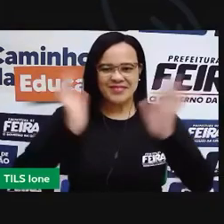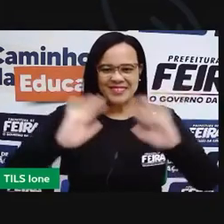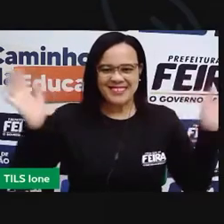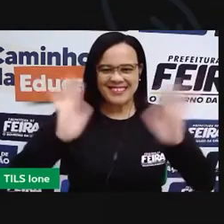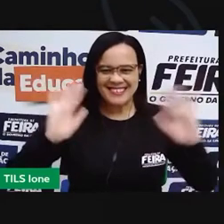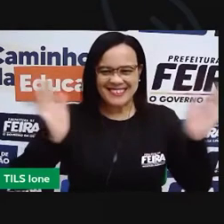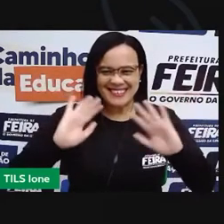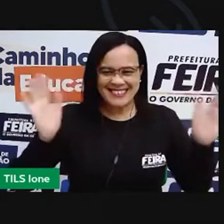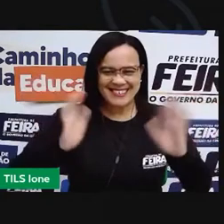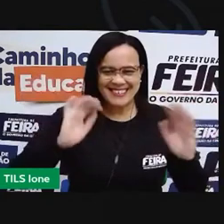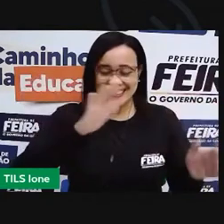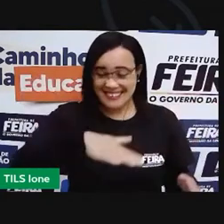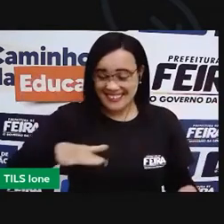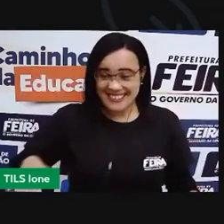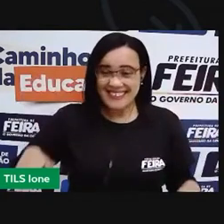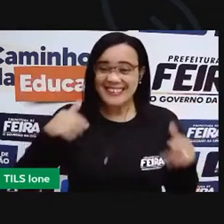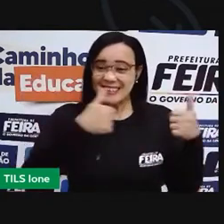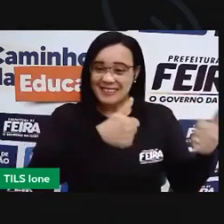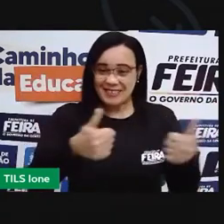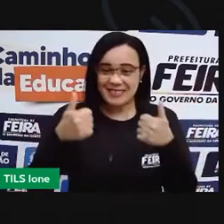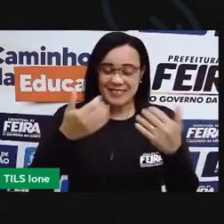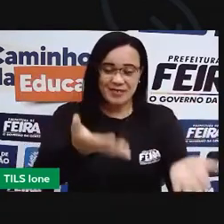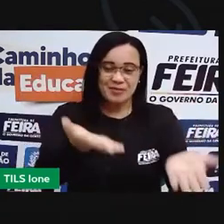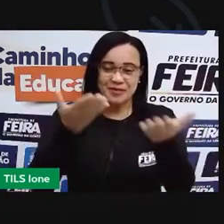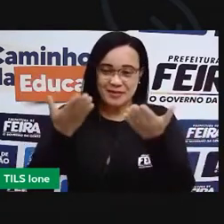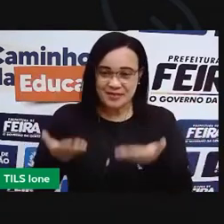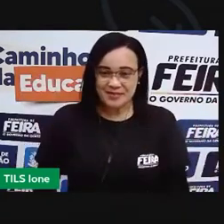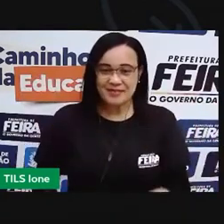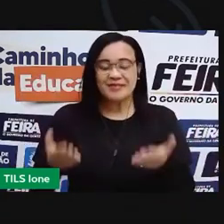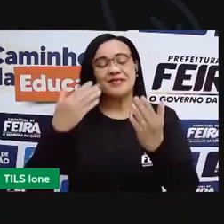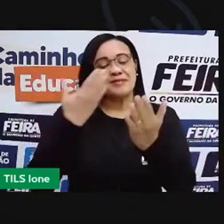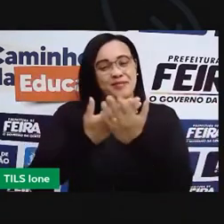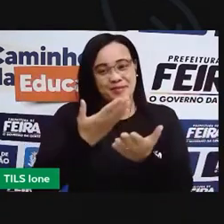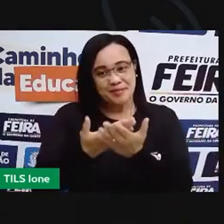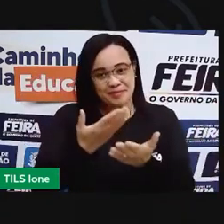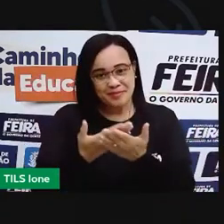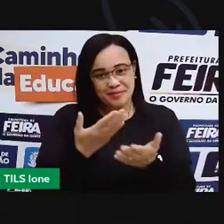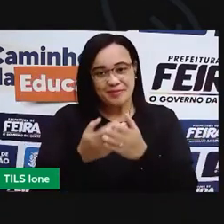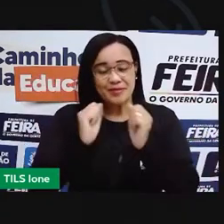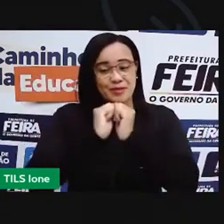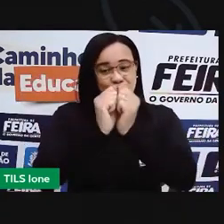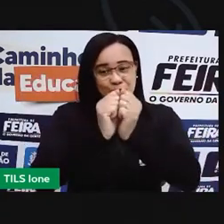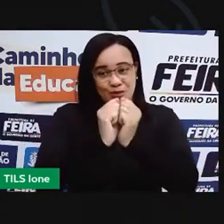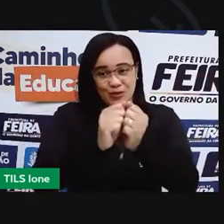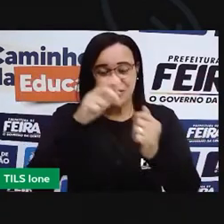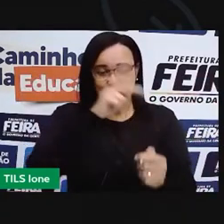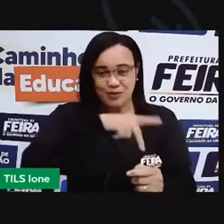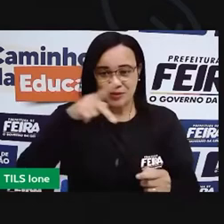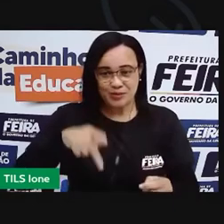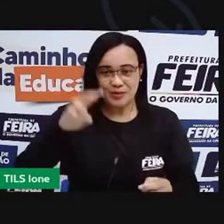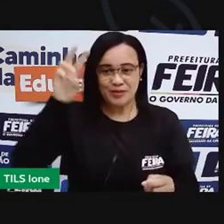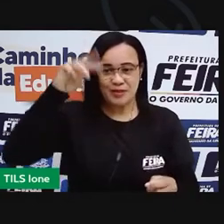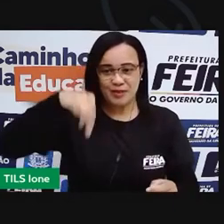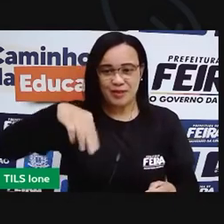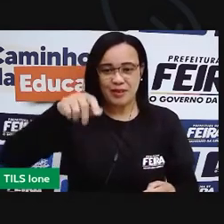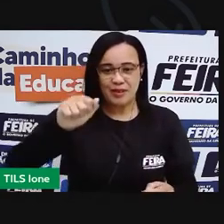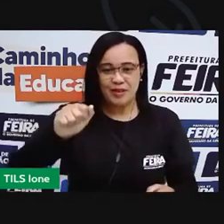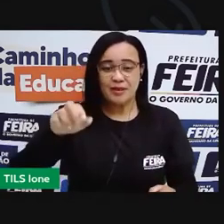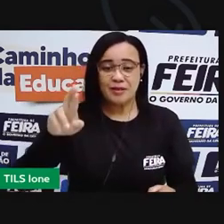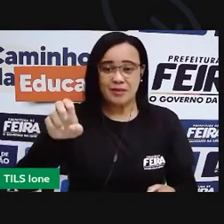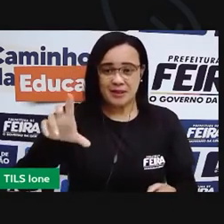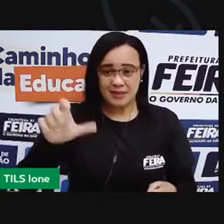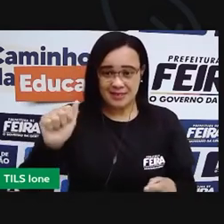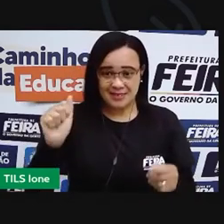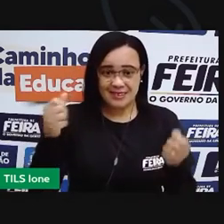Olá, criança! Sejam bem-vindos a mais uma aula aqui comigo, Salma Sela. Nós